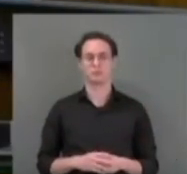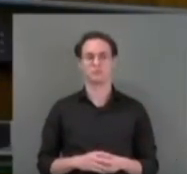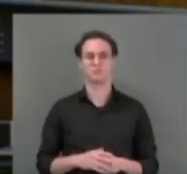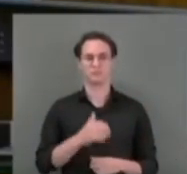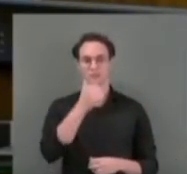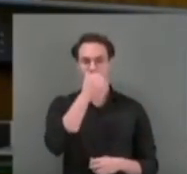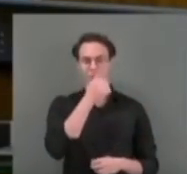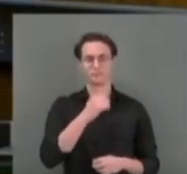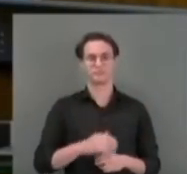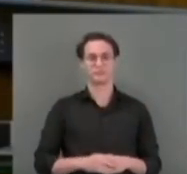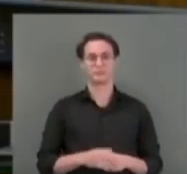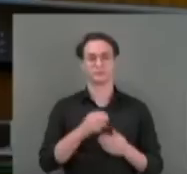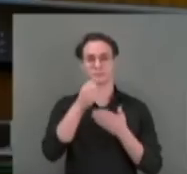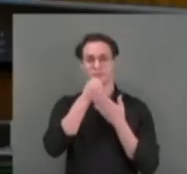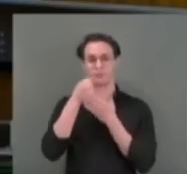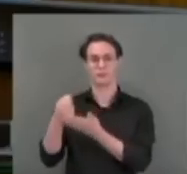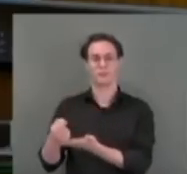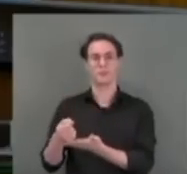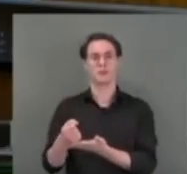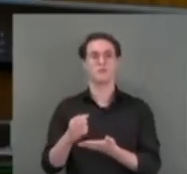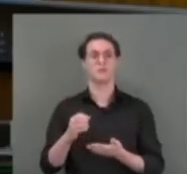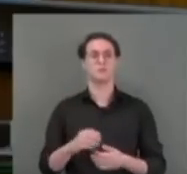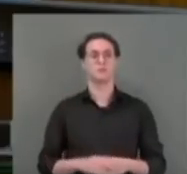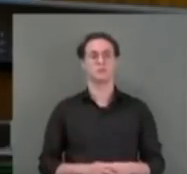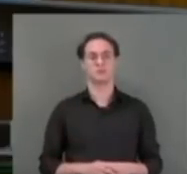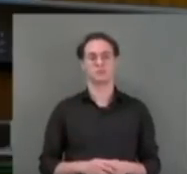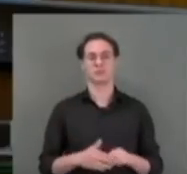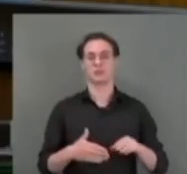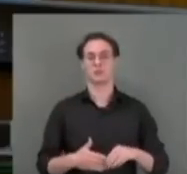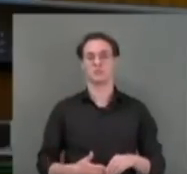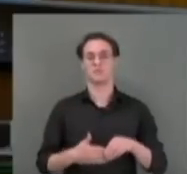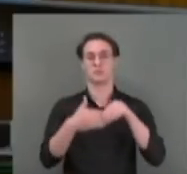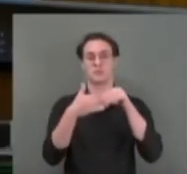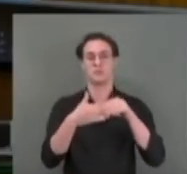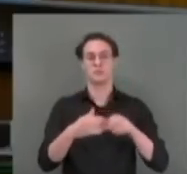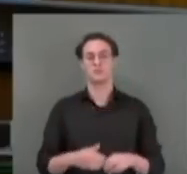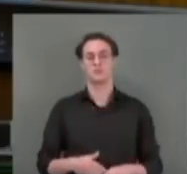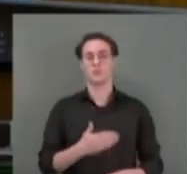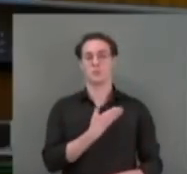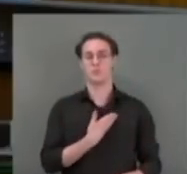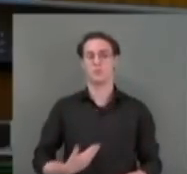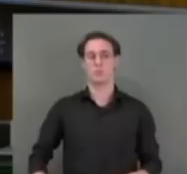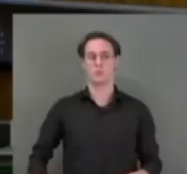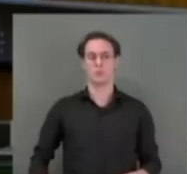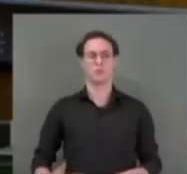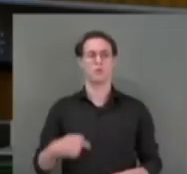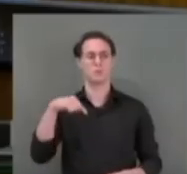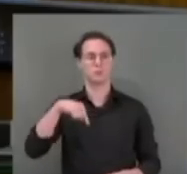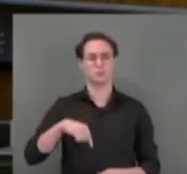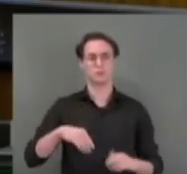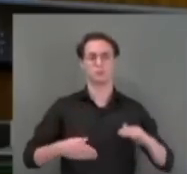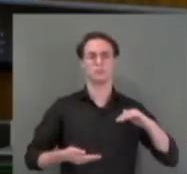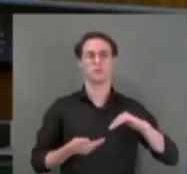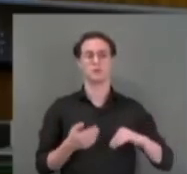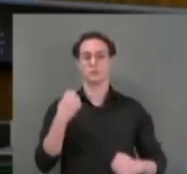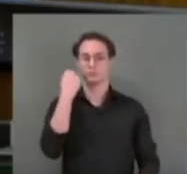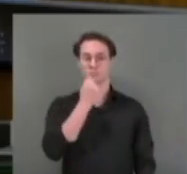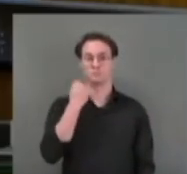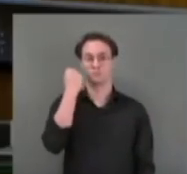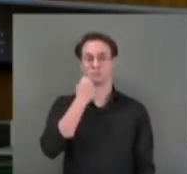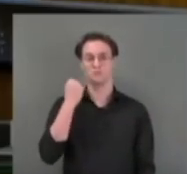Com a palavra pela ordem, o líder do governo no Congresso Nacional, o senador